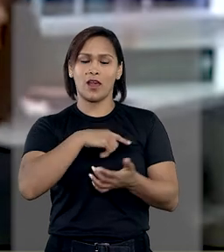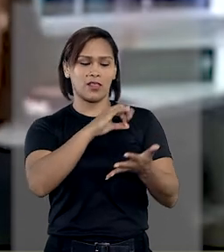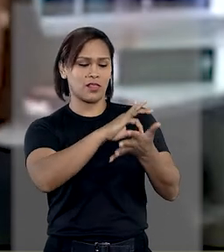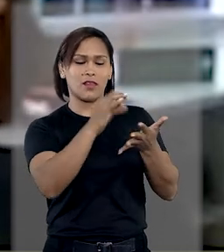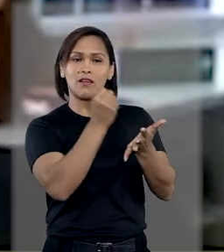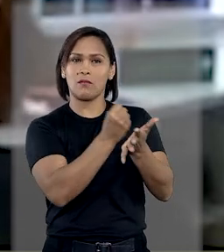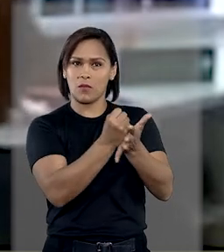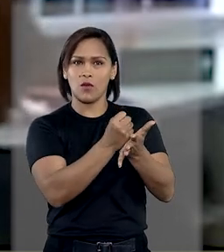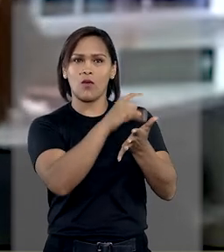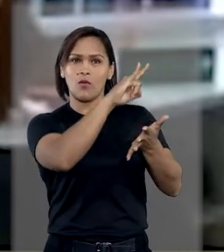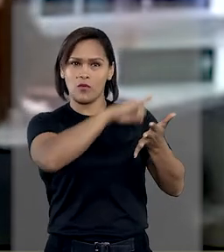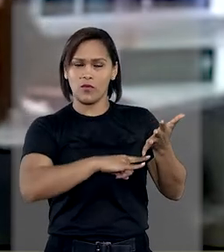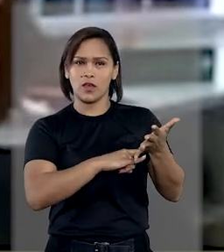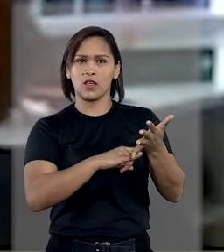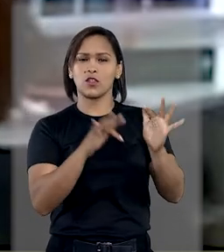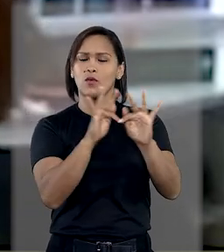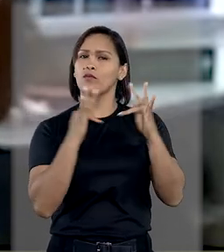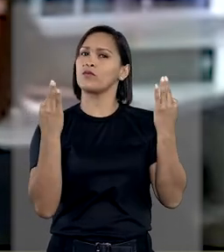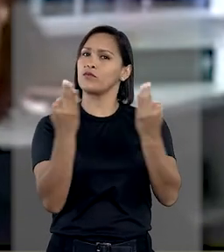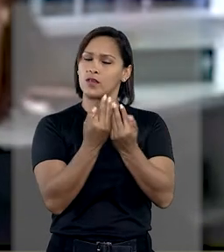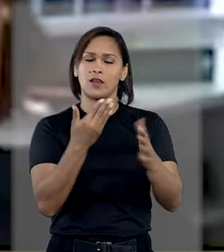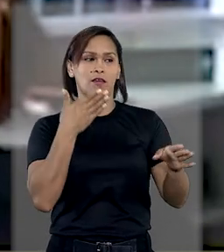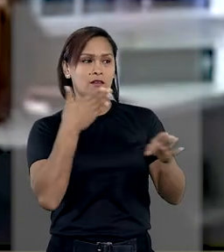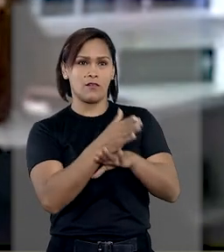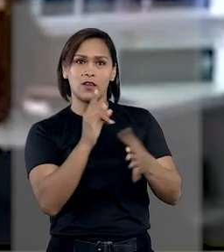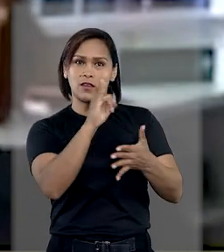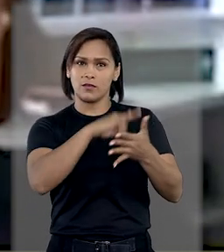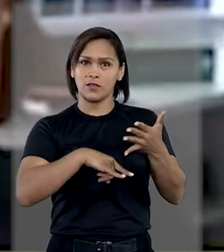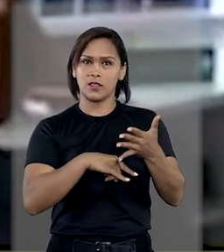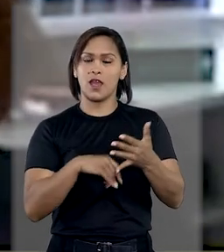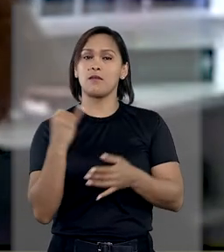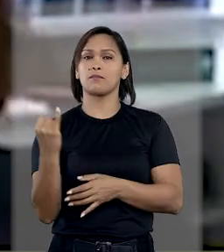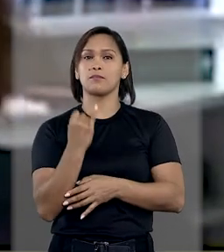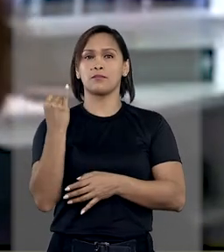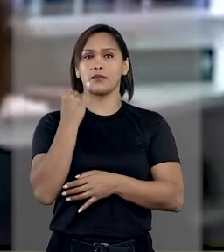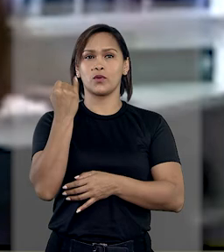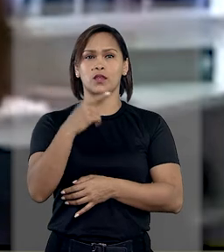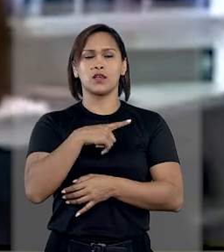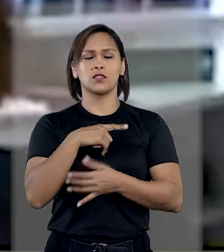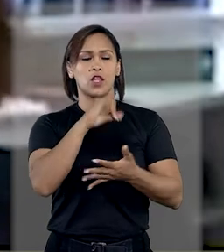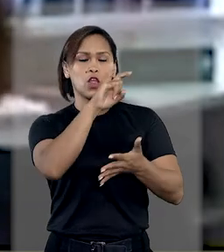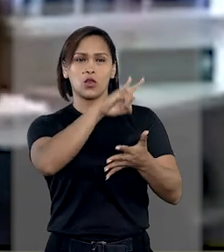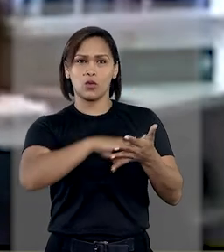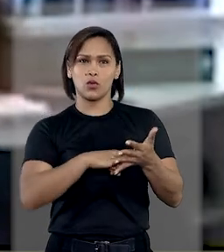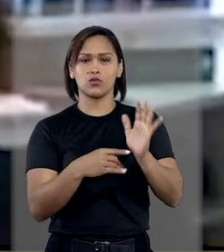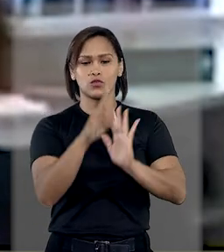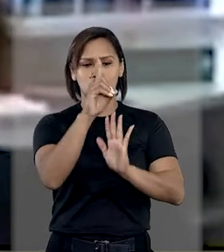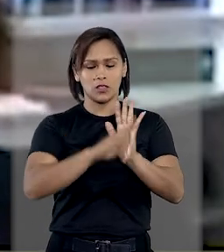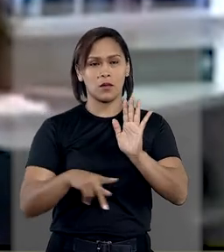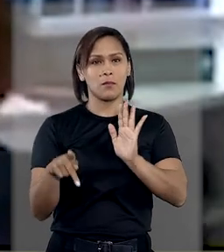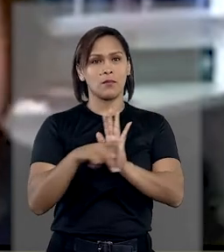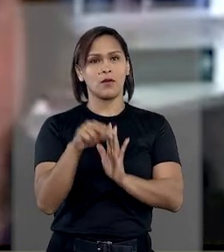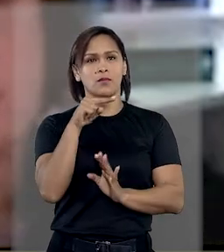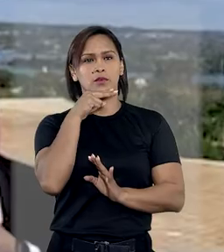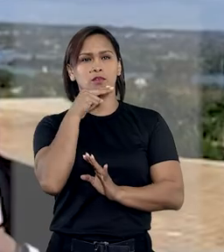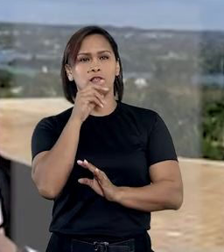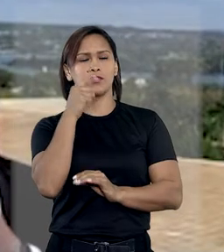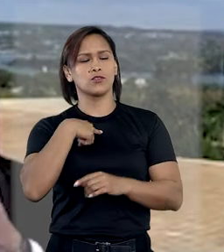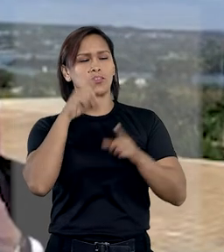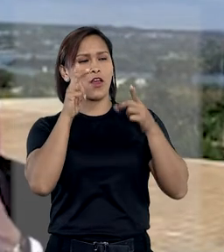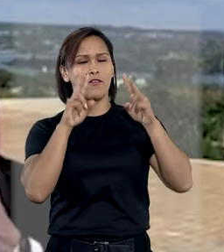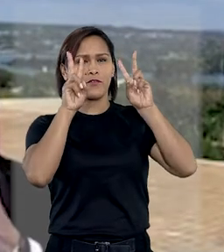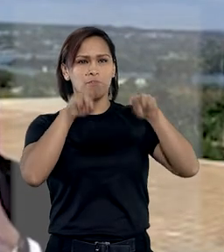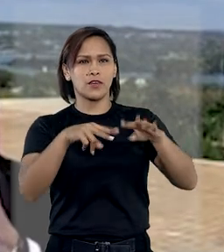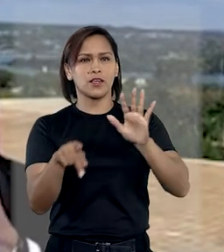paternidade registral ou sócioafetiva reconhecida, é imprescindível tutelar o direito próprio dos netos